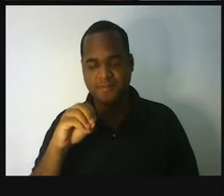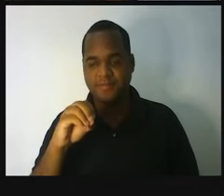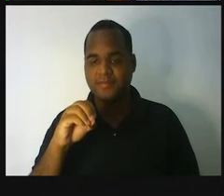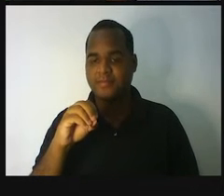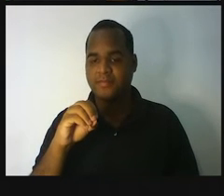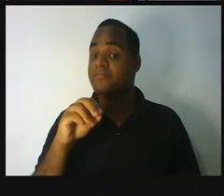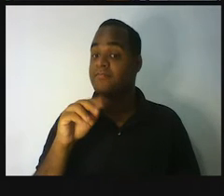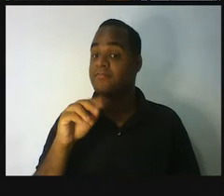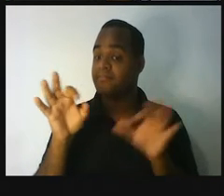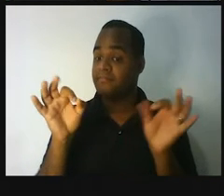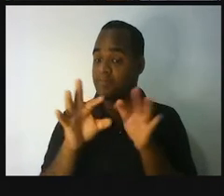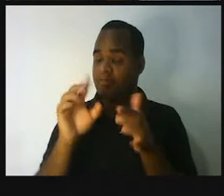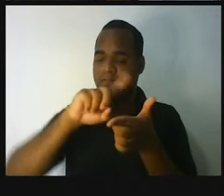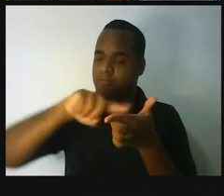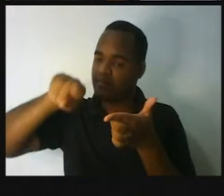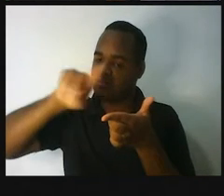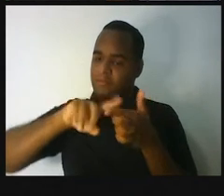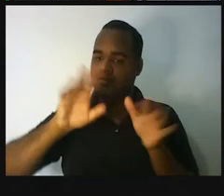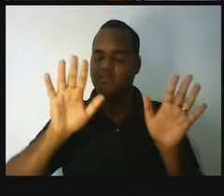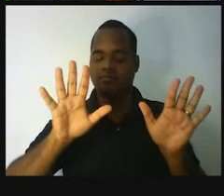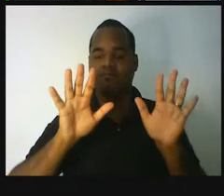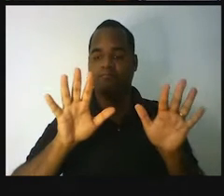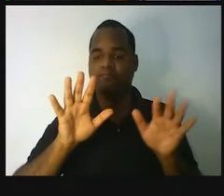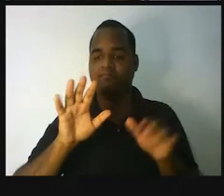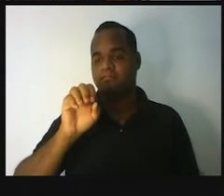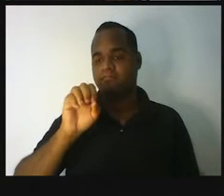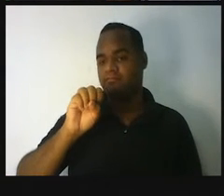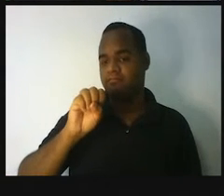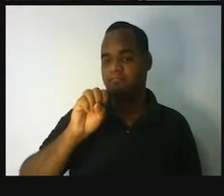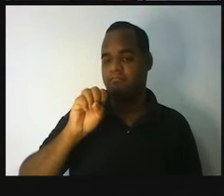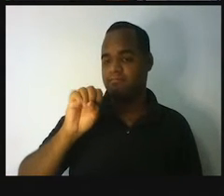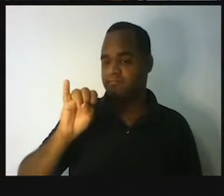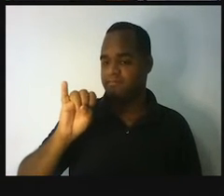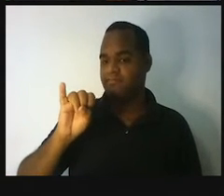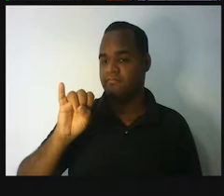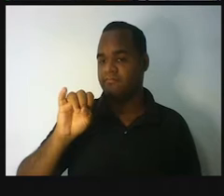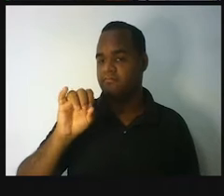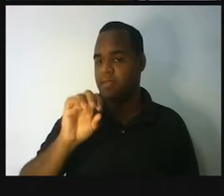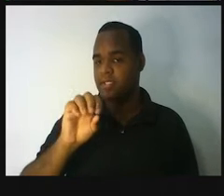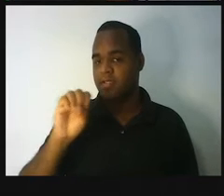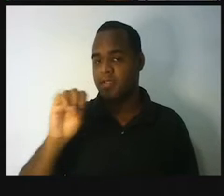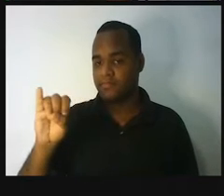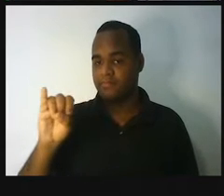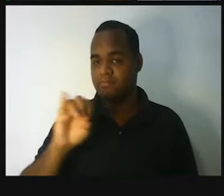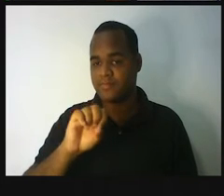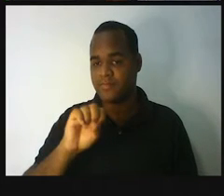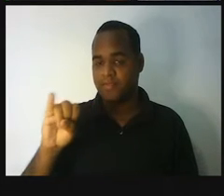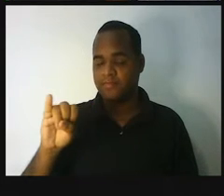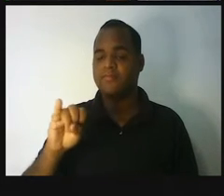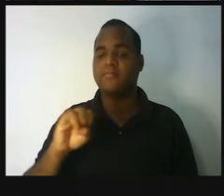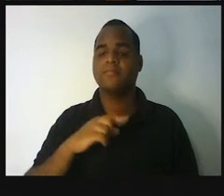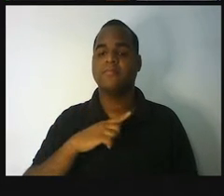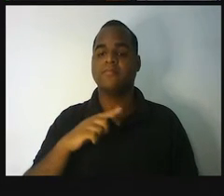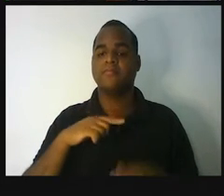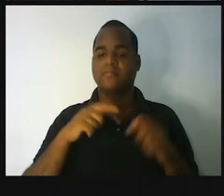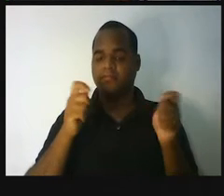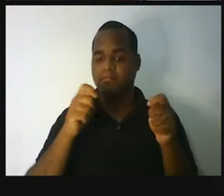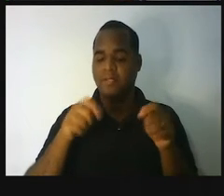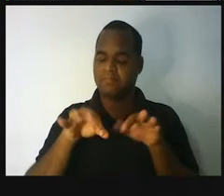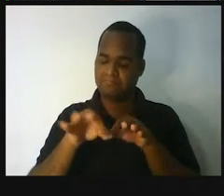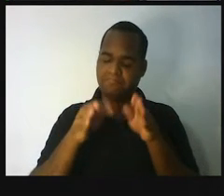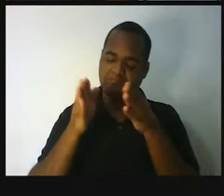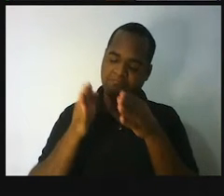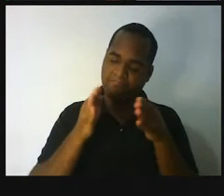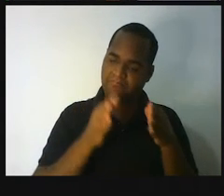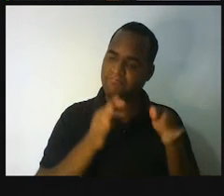para acabar com esse problema, o Sistema Internacional de Unidades, o SI, patronizou isso,